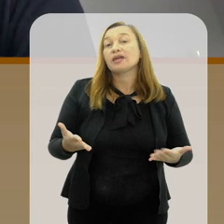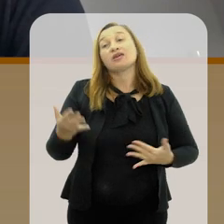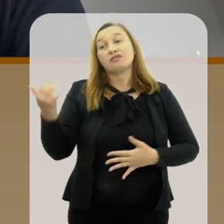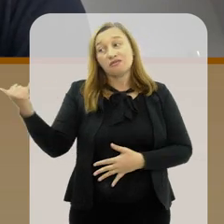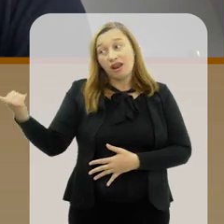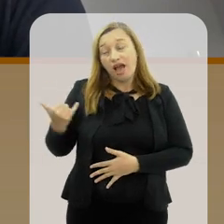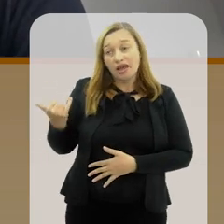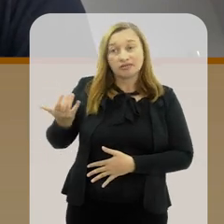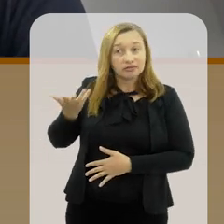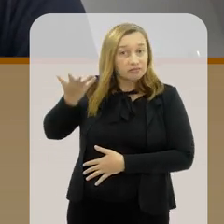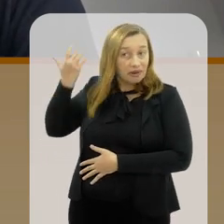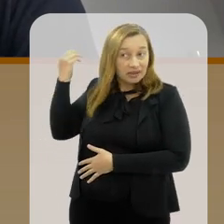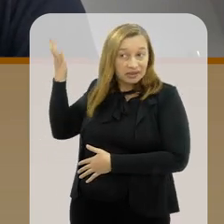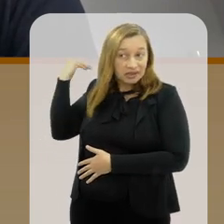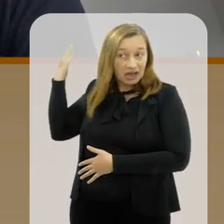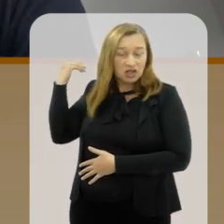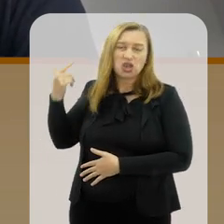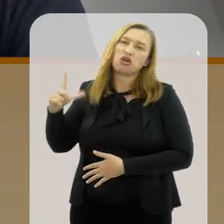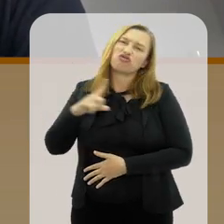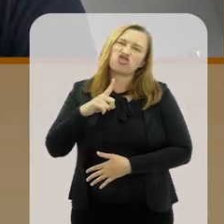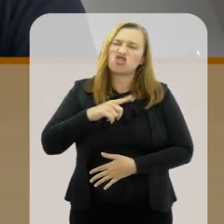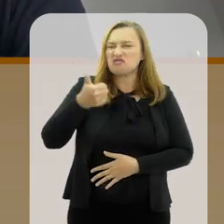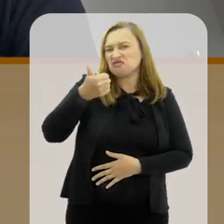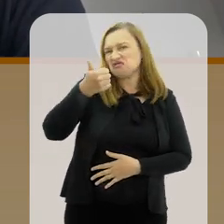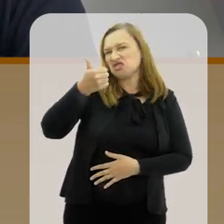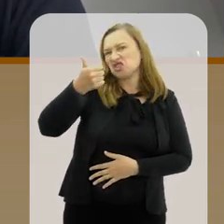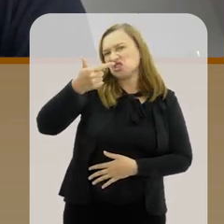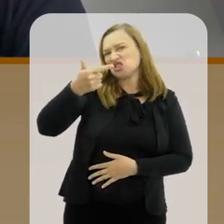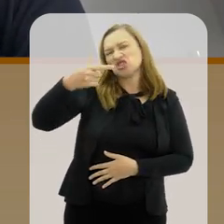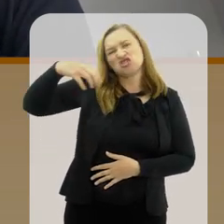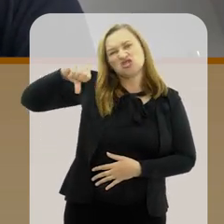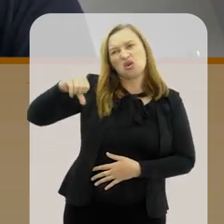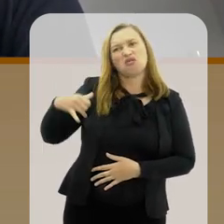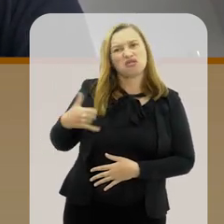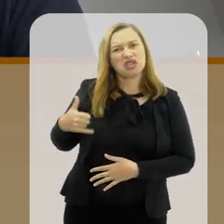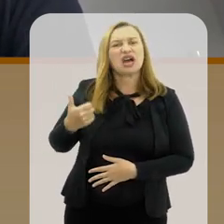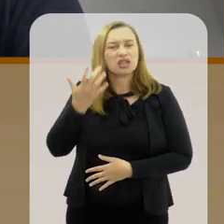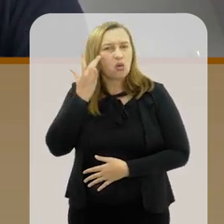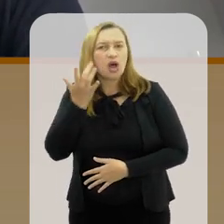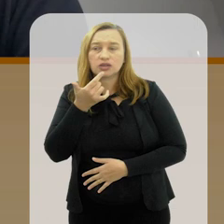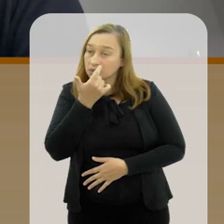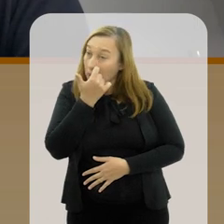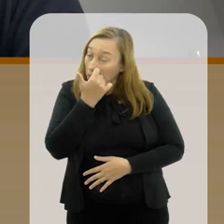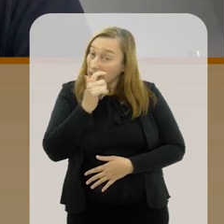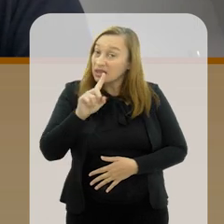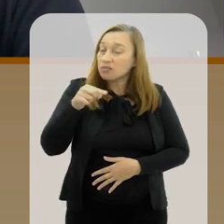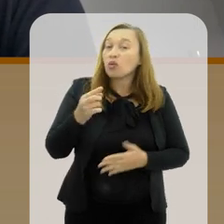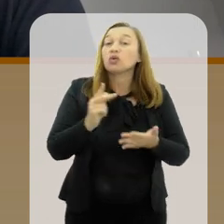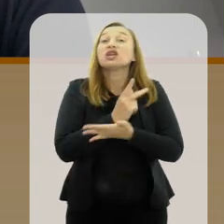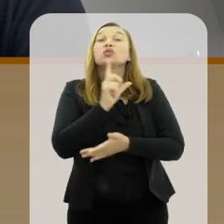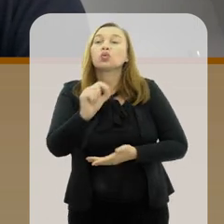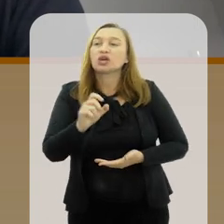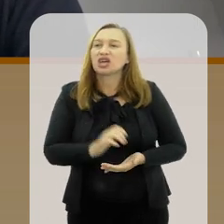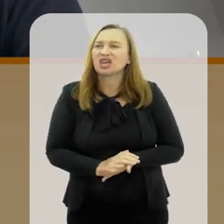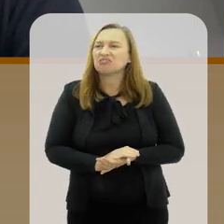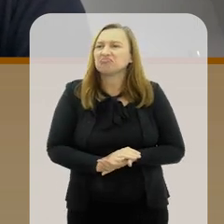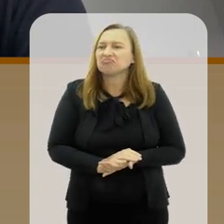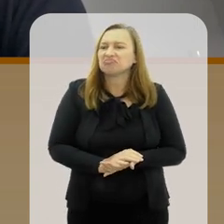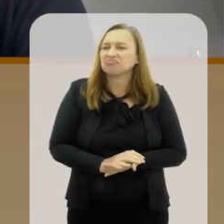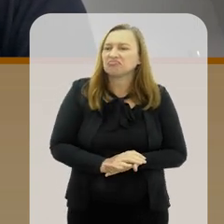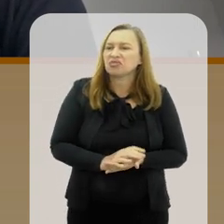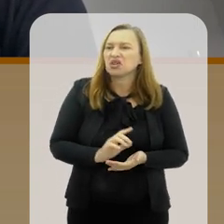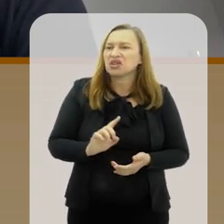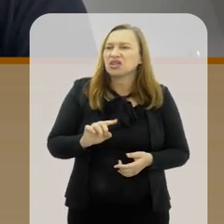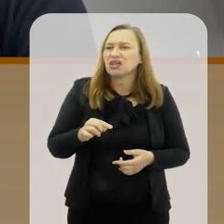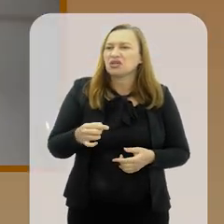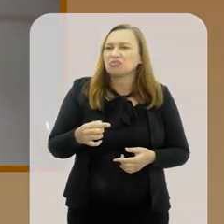Foi o me disseram na época, porque eu estava com 29 anos, eu acho. Em geral é depois que acontece. Mas não causou